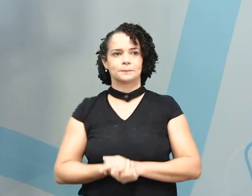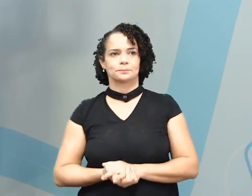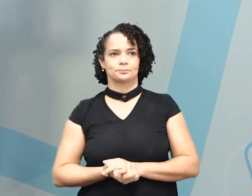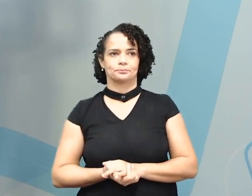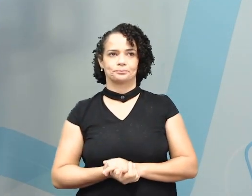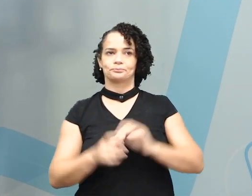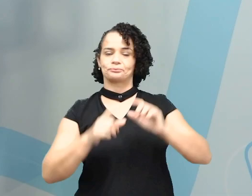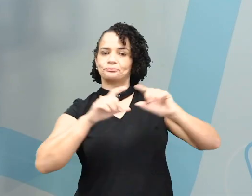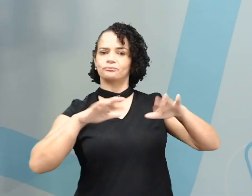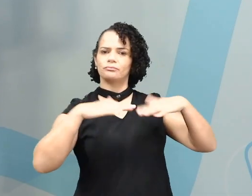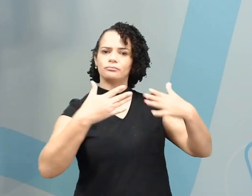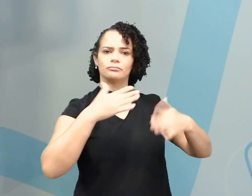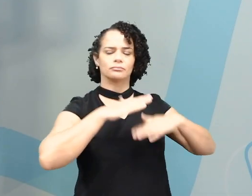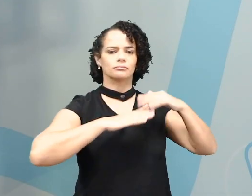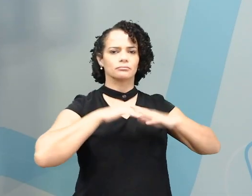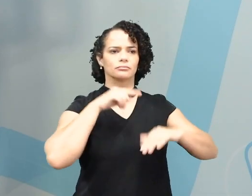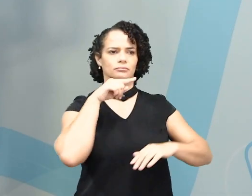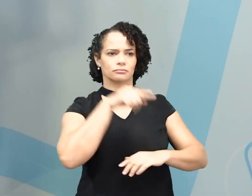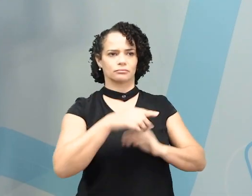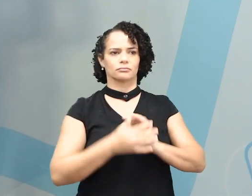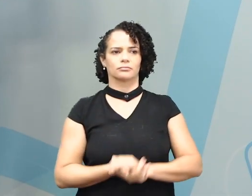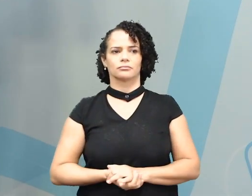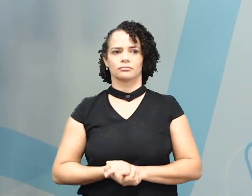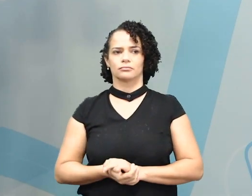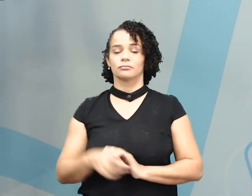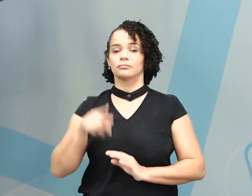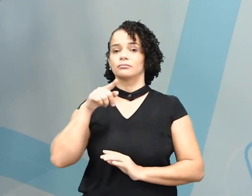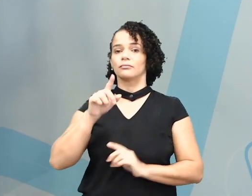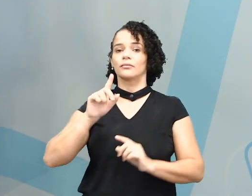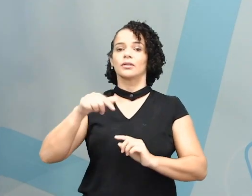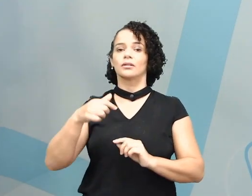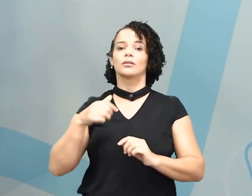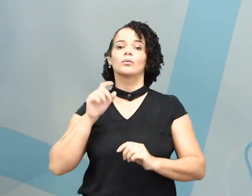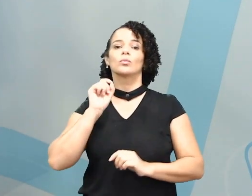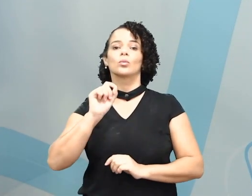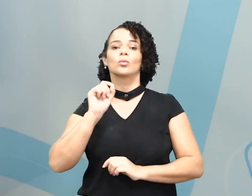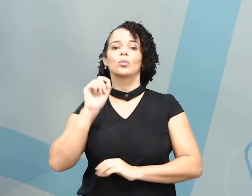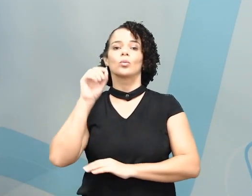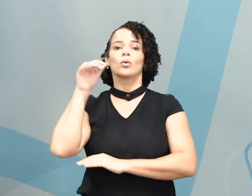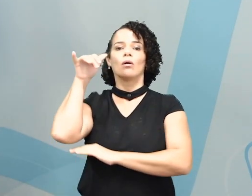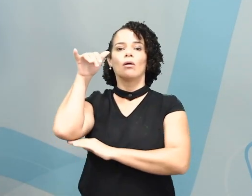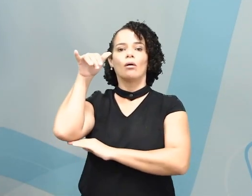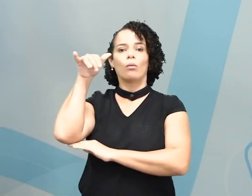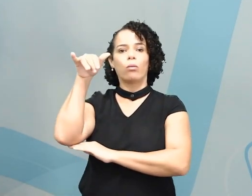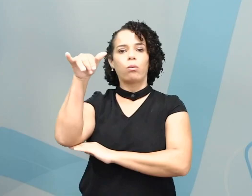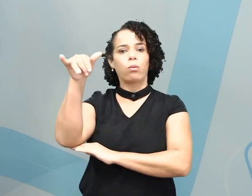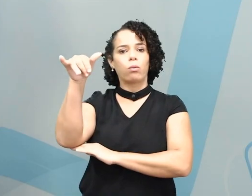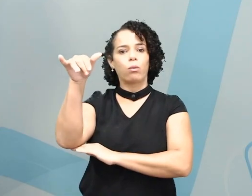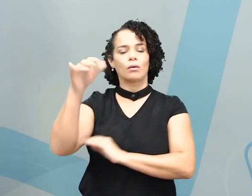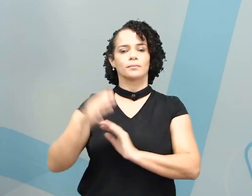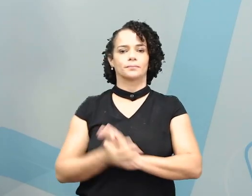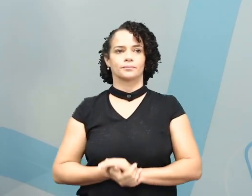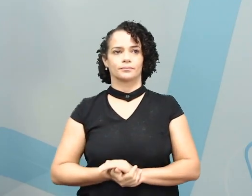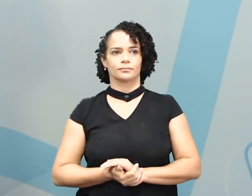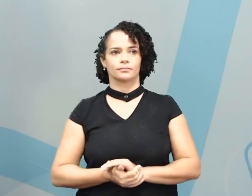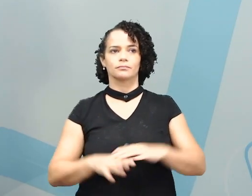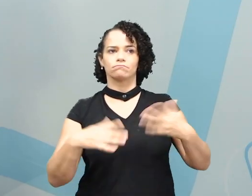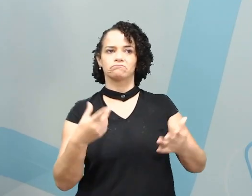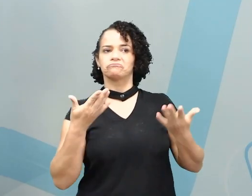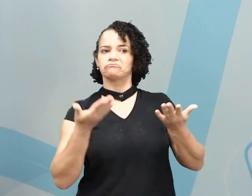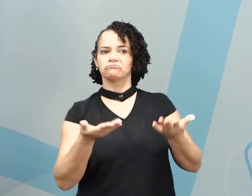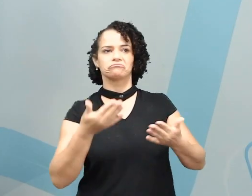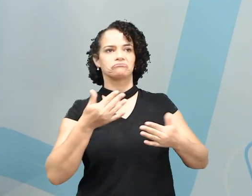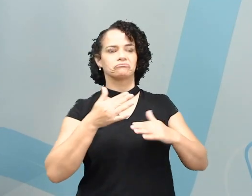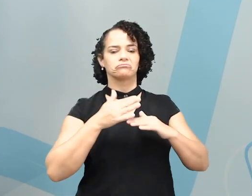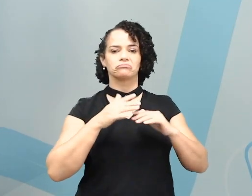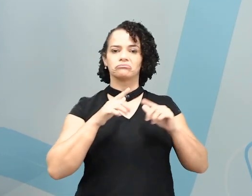they do? They are pilots. What does she do?